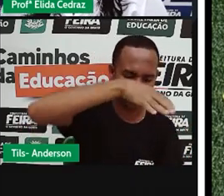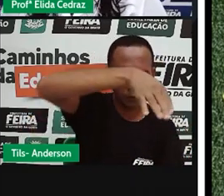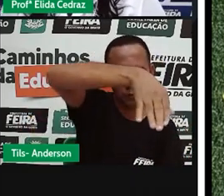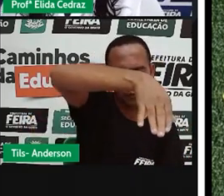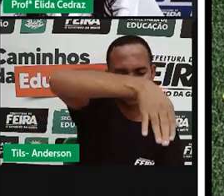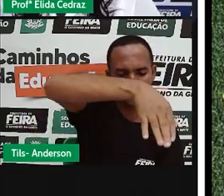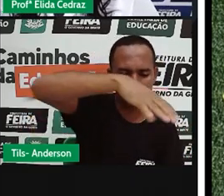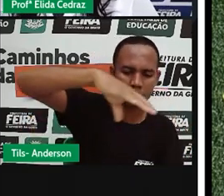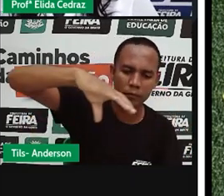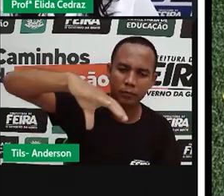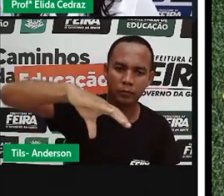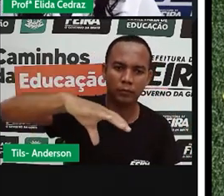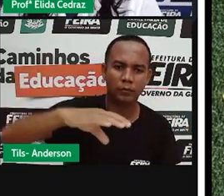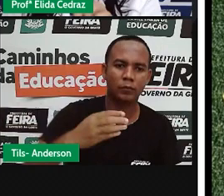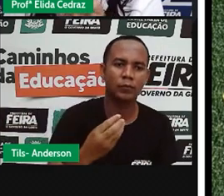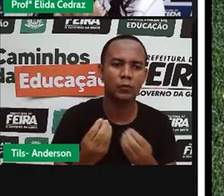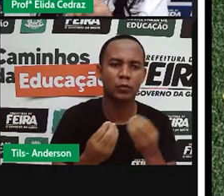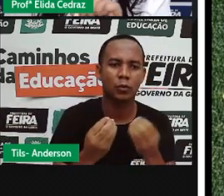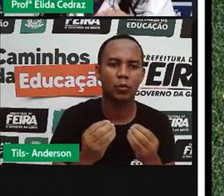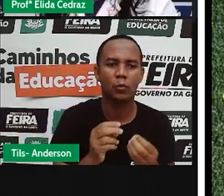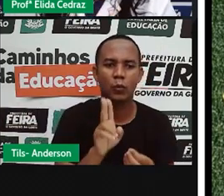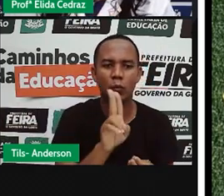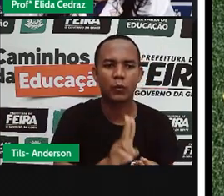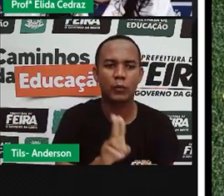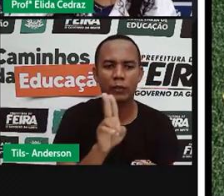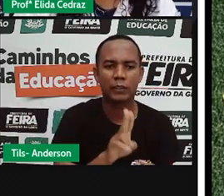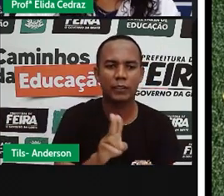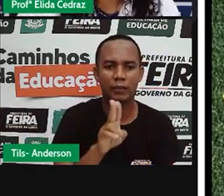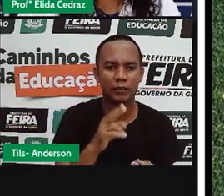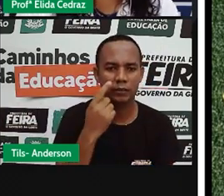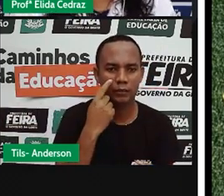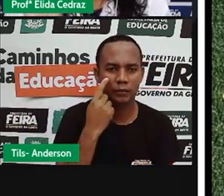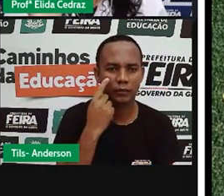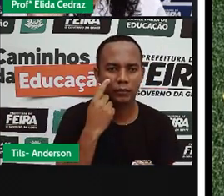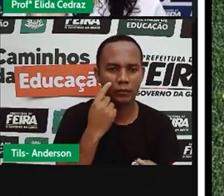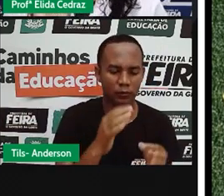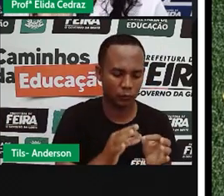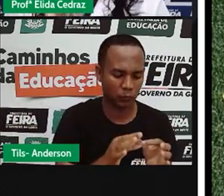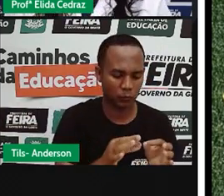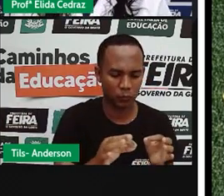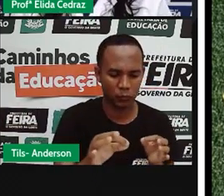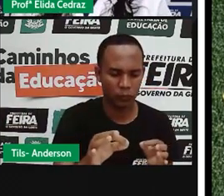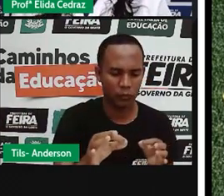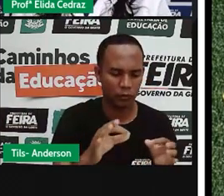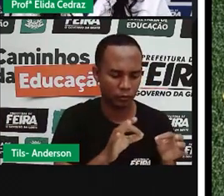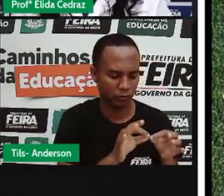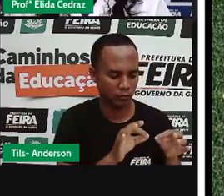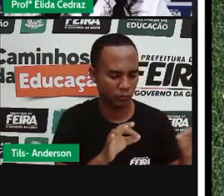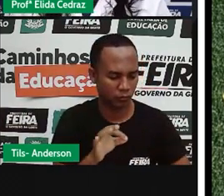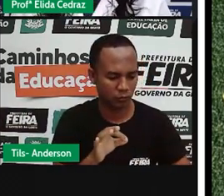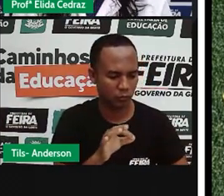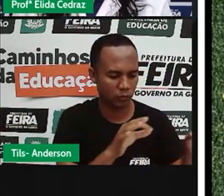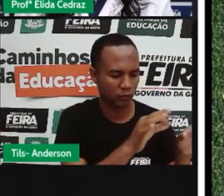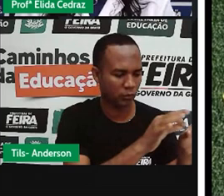Usando a régua, a sombra do elefante mediu 12 centímetros